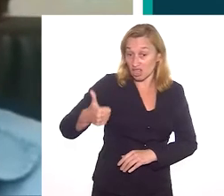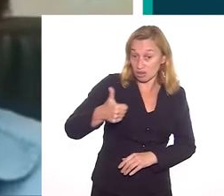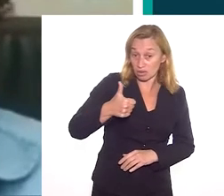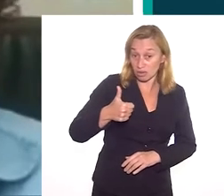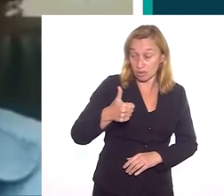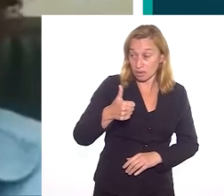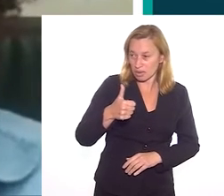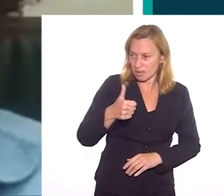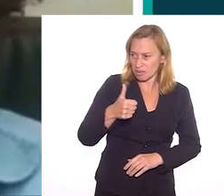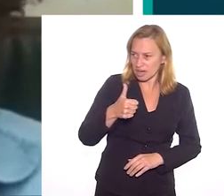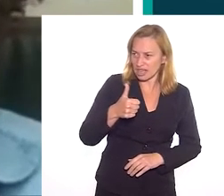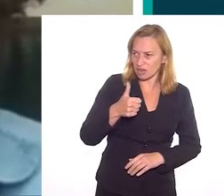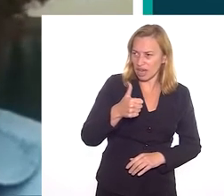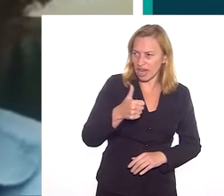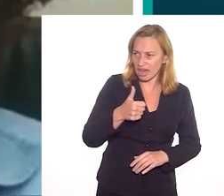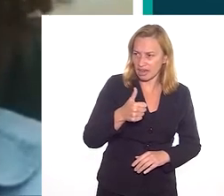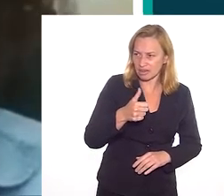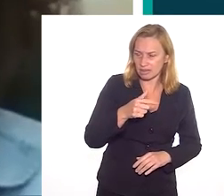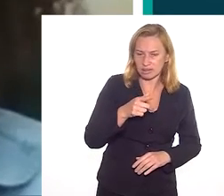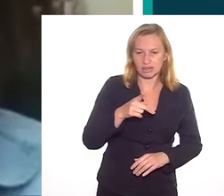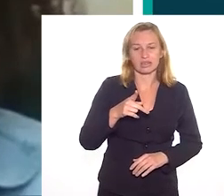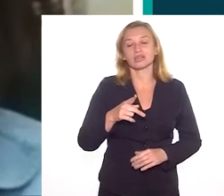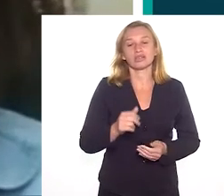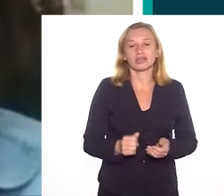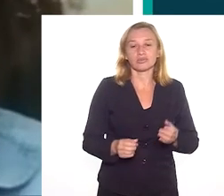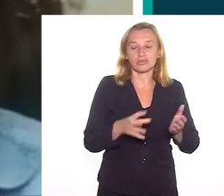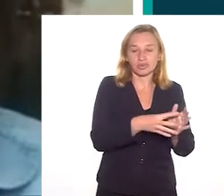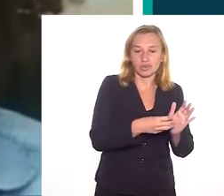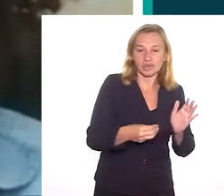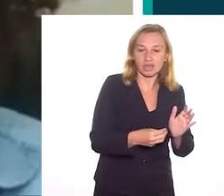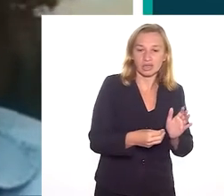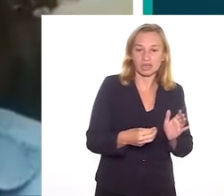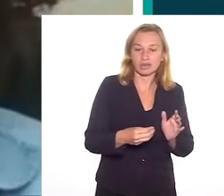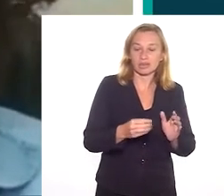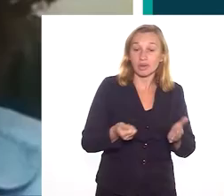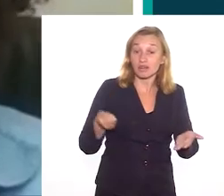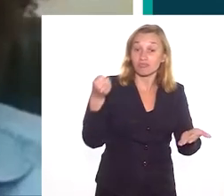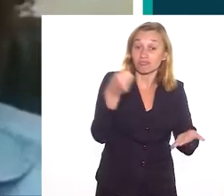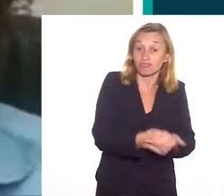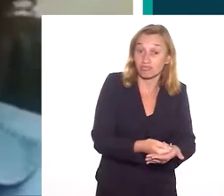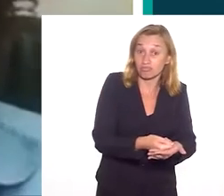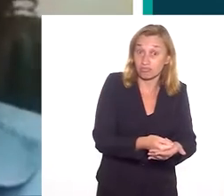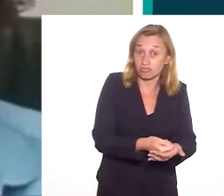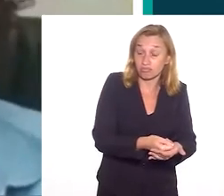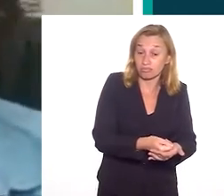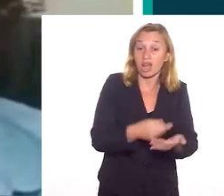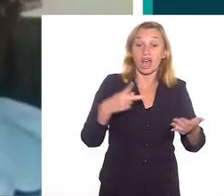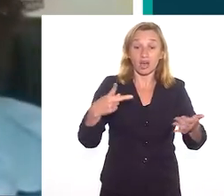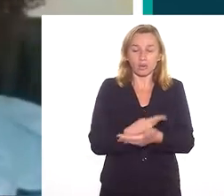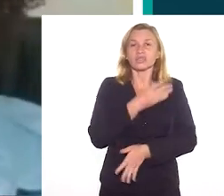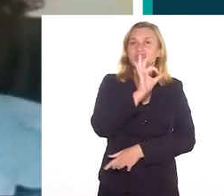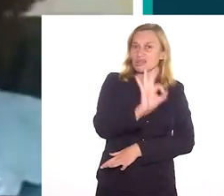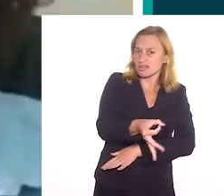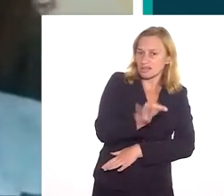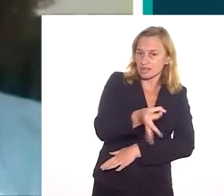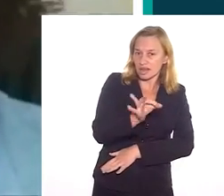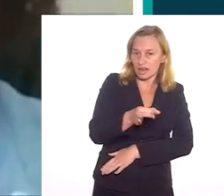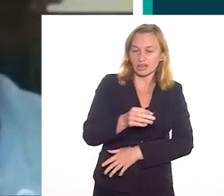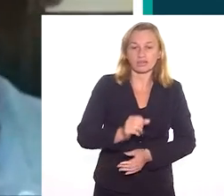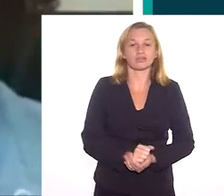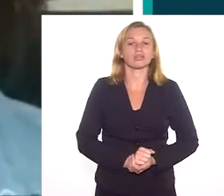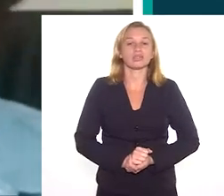mais conhecida como a lei para inglês V, na realidade ela foi uma lei que foi criada para ser efetivada, para que